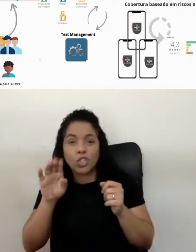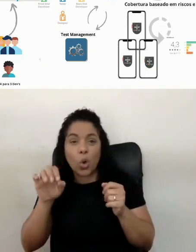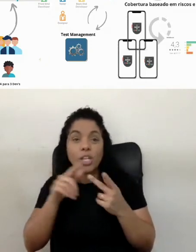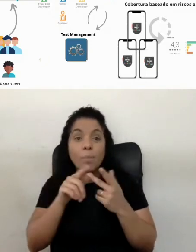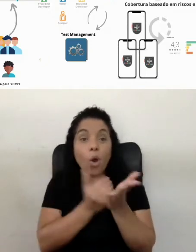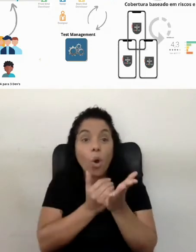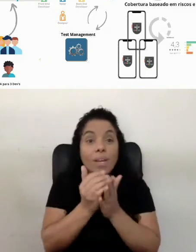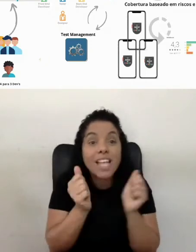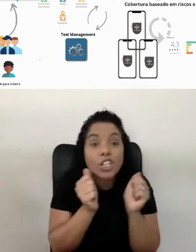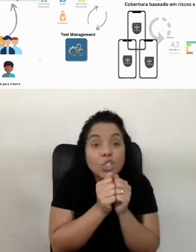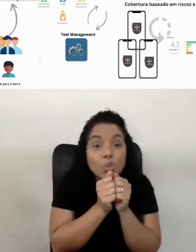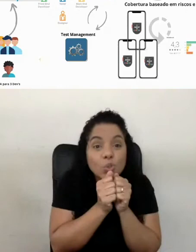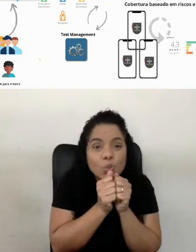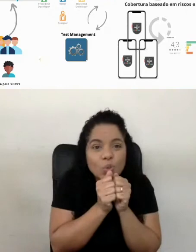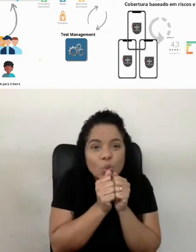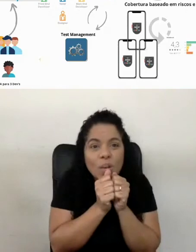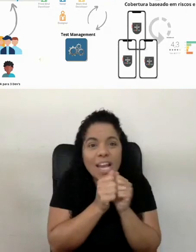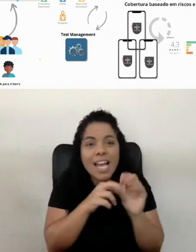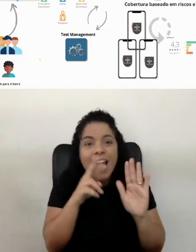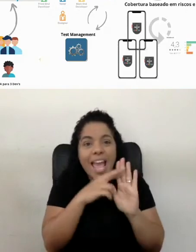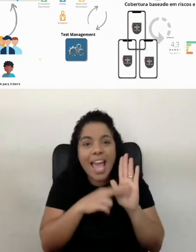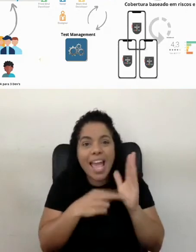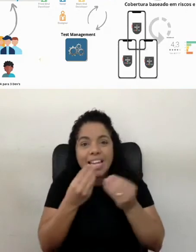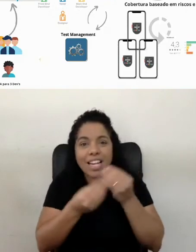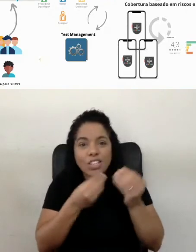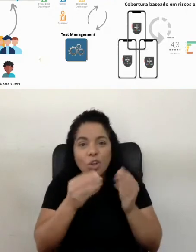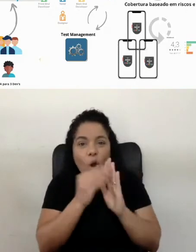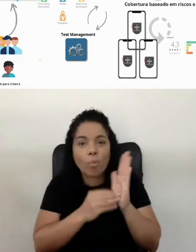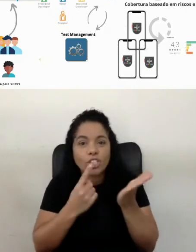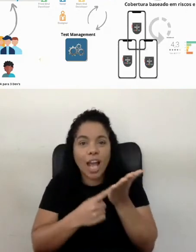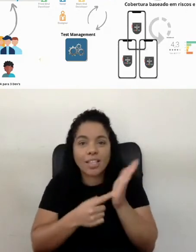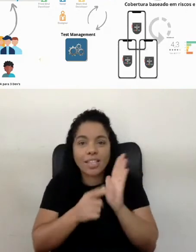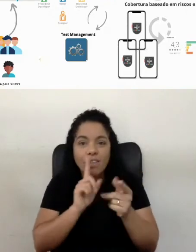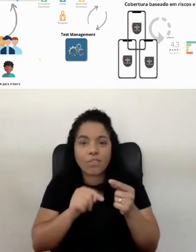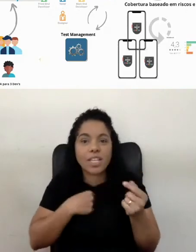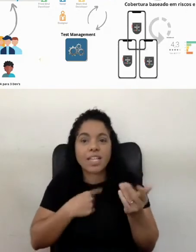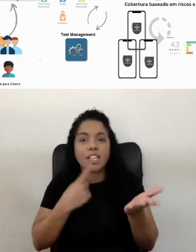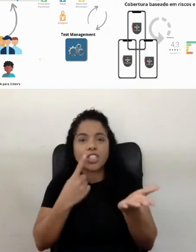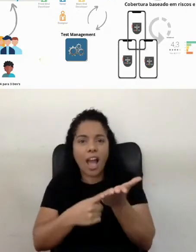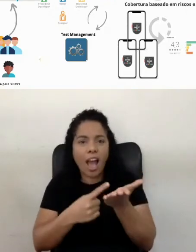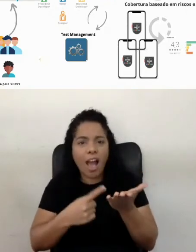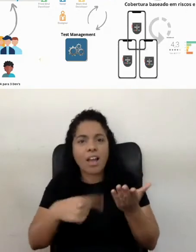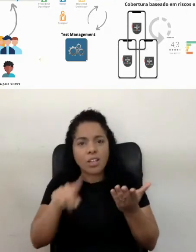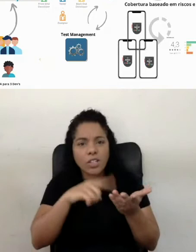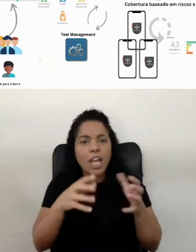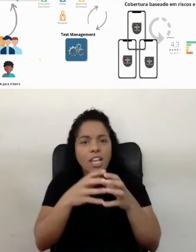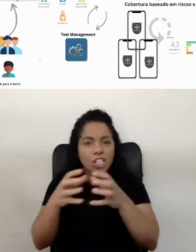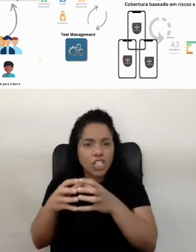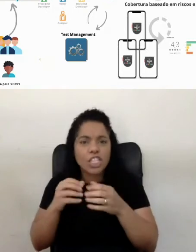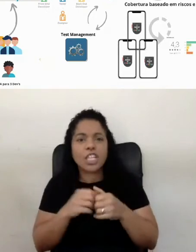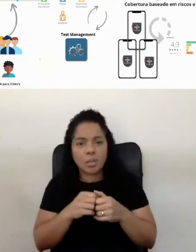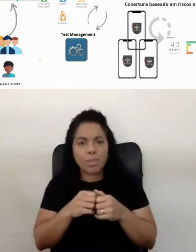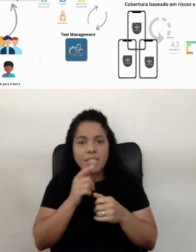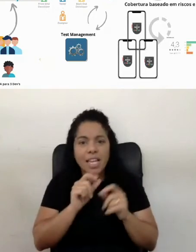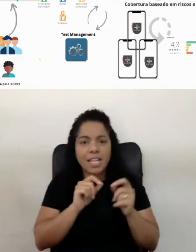início, já começar com essas regras do jogo, já pré-definidas e acordadas, entre os times, né?